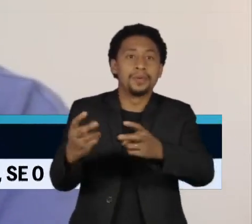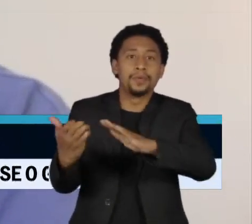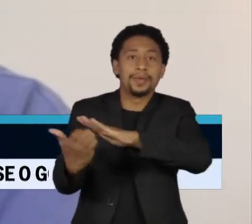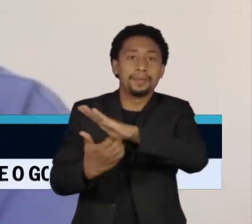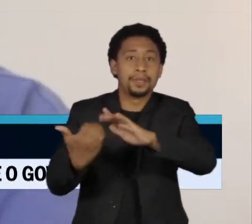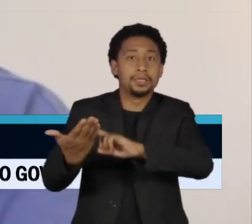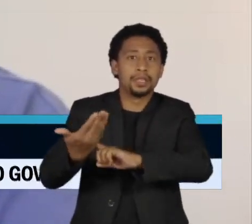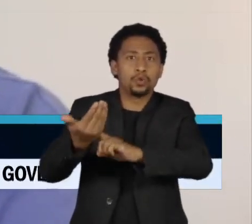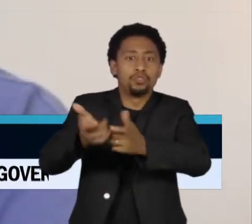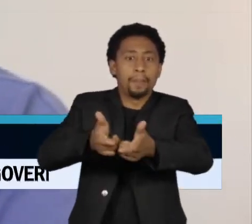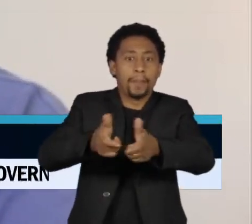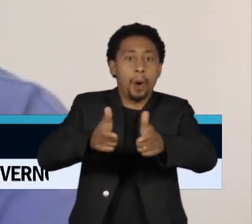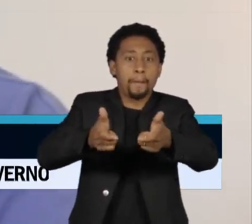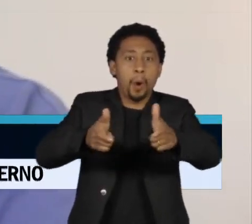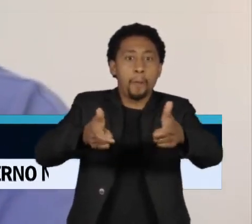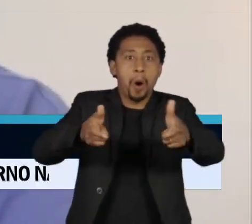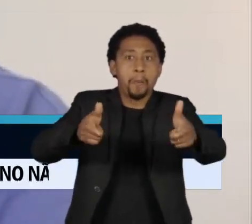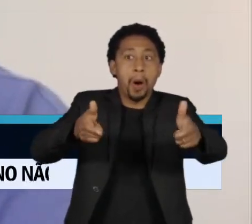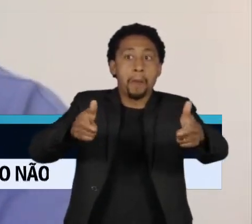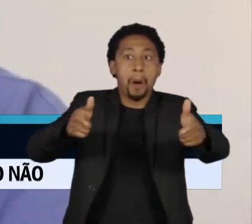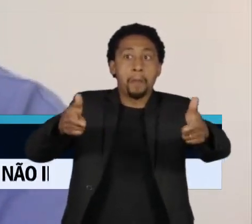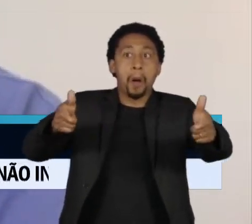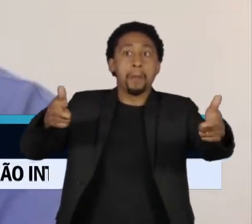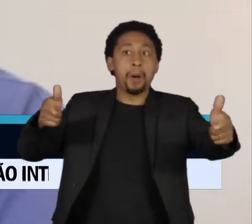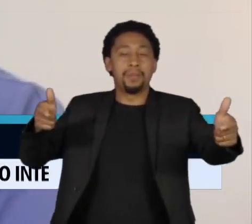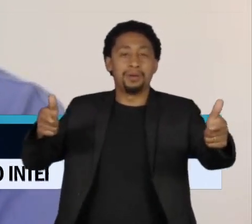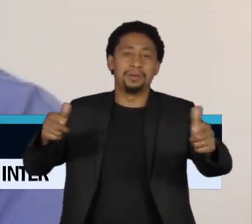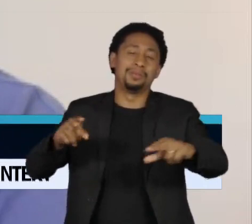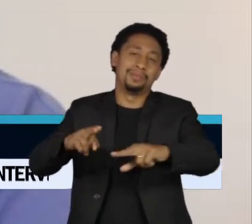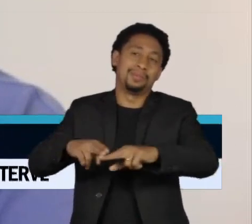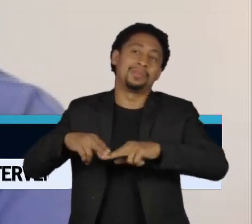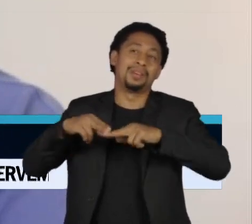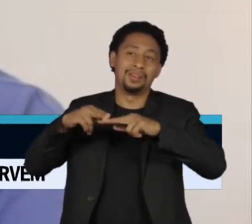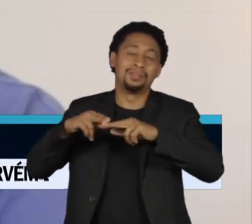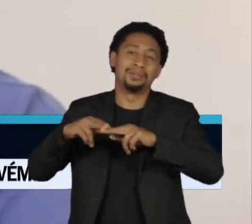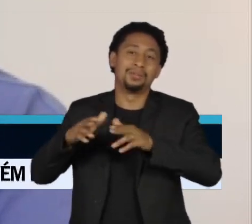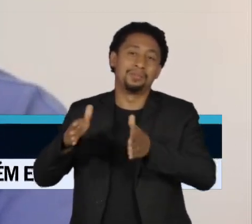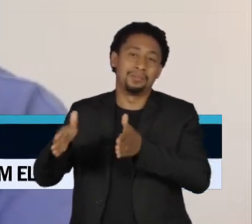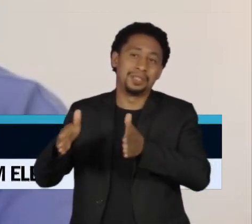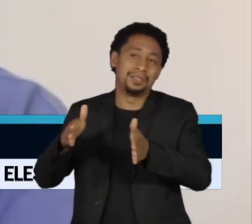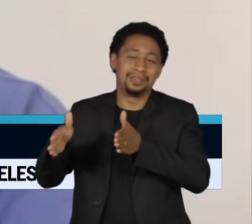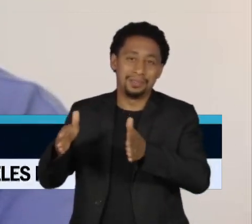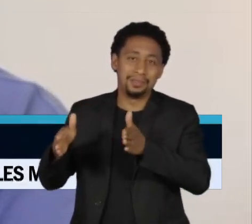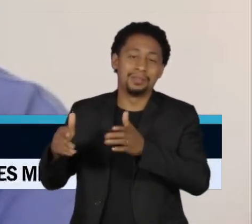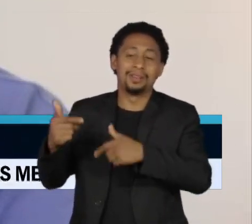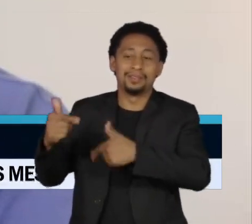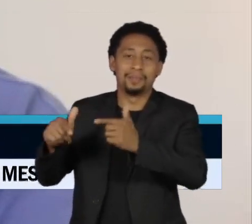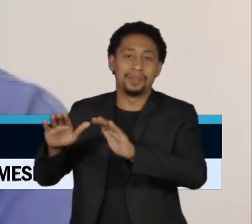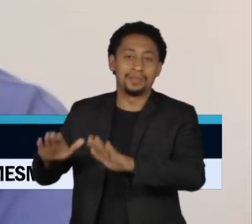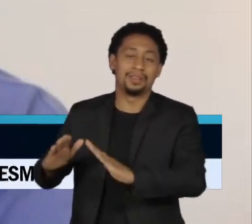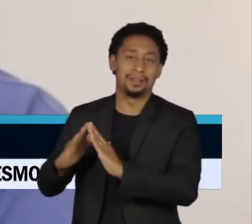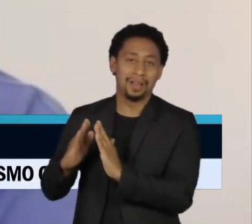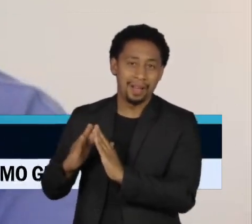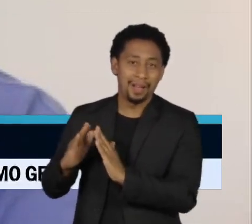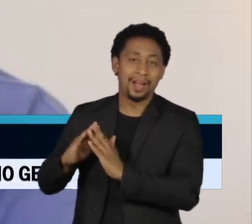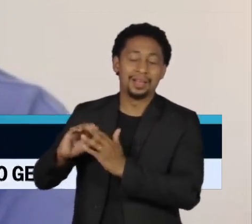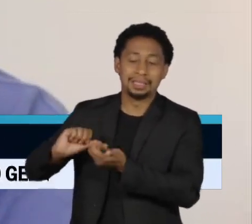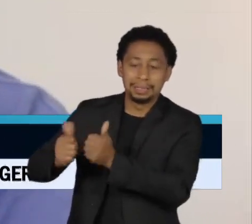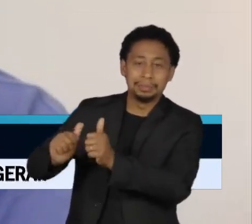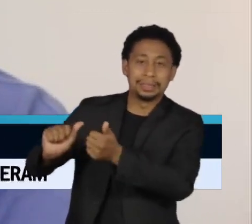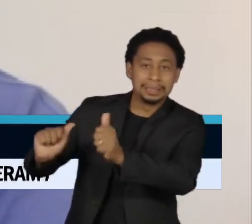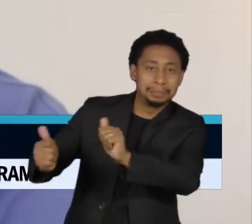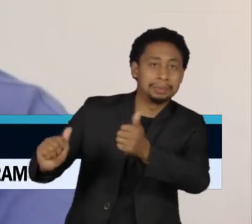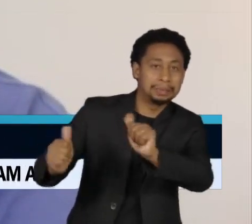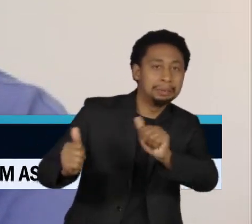em função dessa aceleração do processo de transformação digital. Ou seja, uma migração massiva